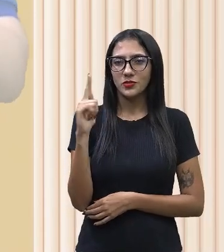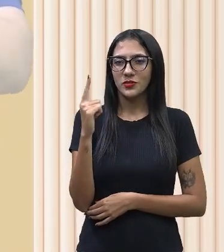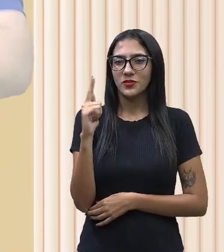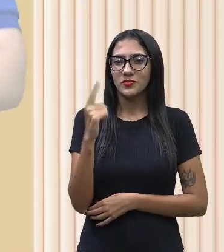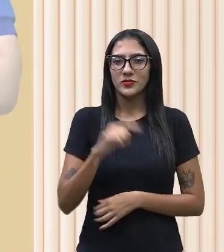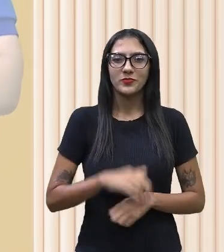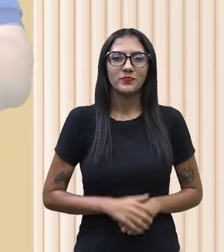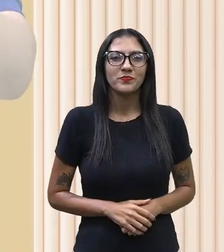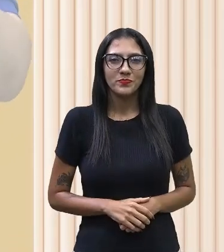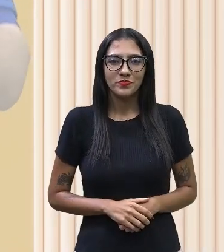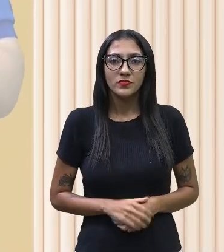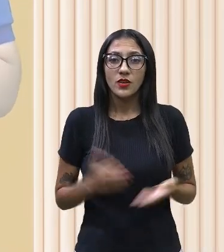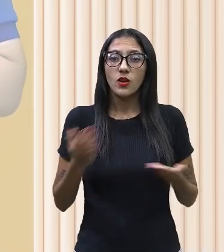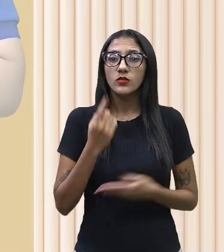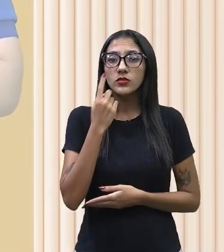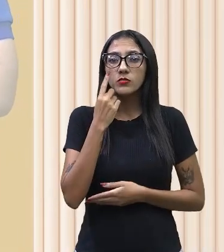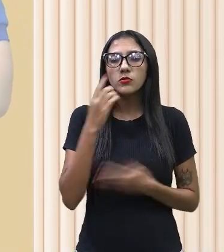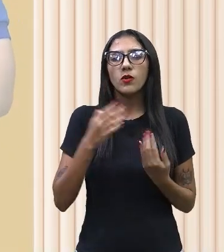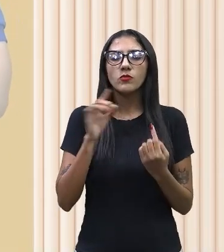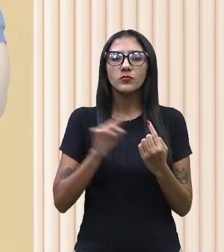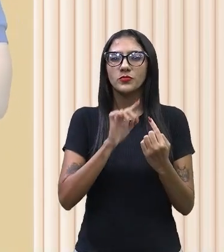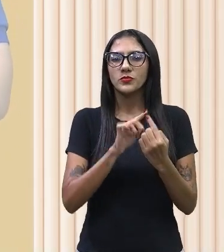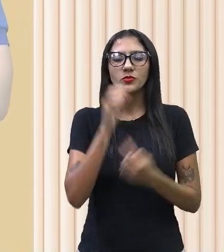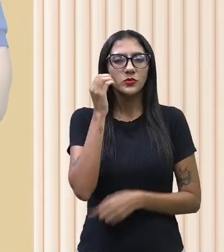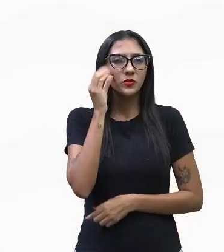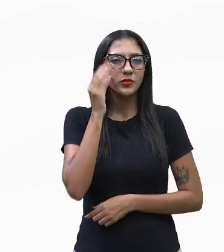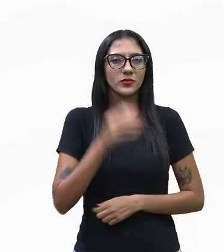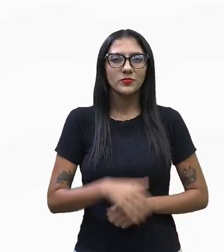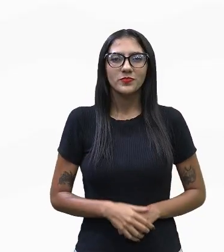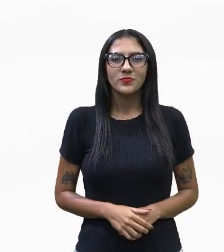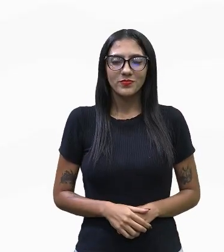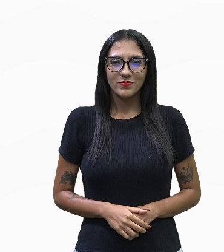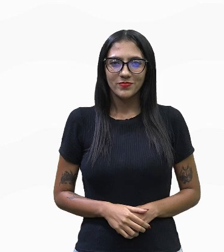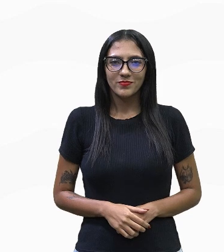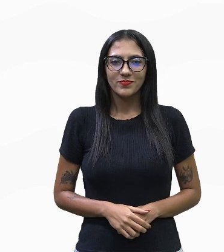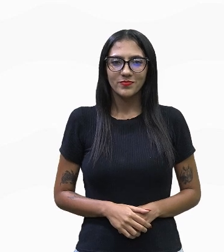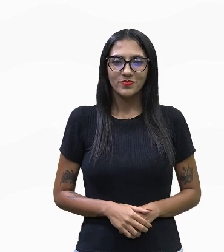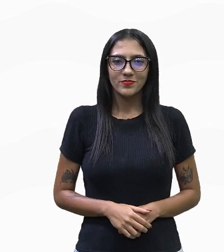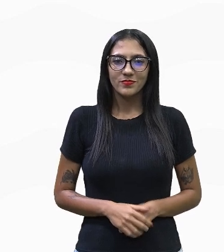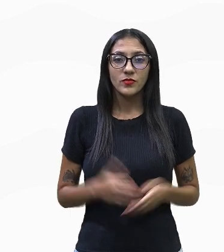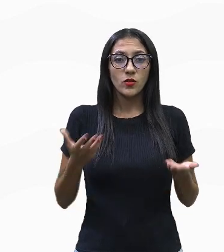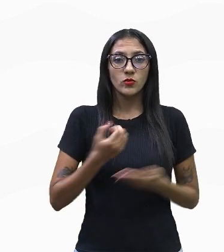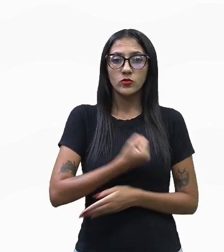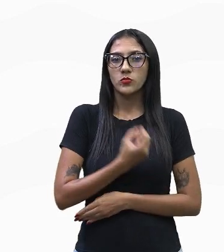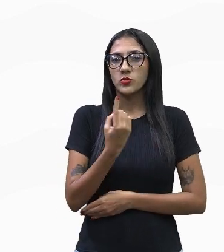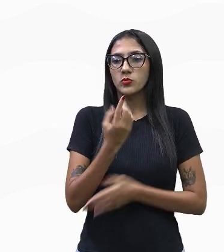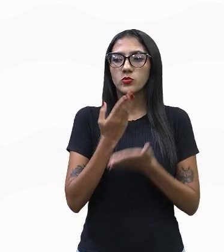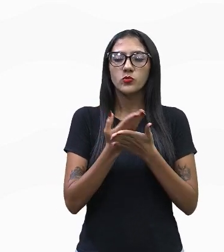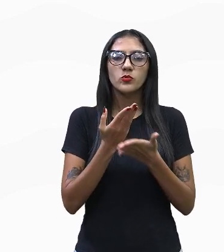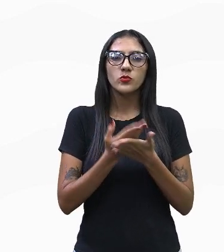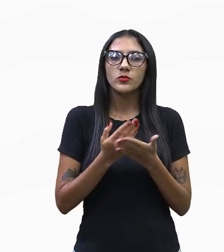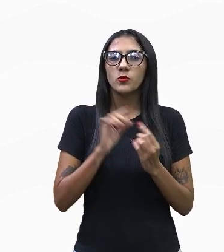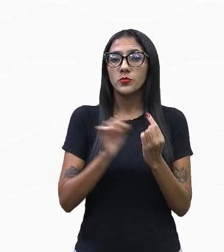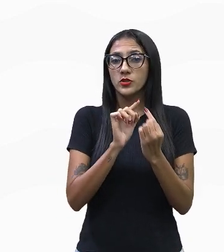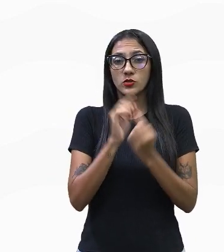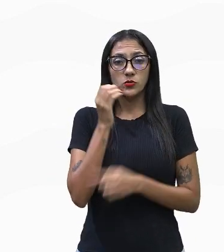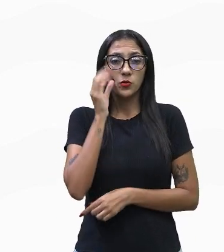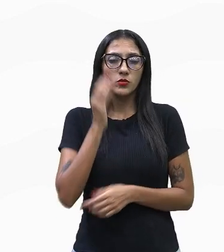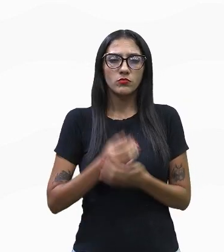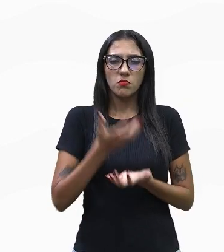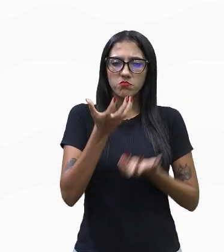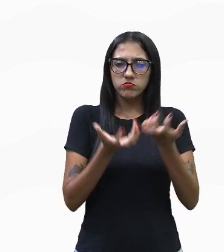E a gente vai verificar agora qual o nosso objeto de conhecimento. Temos na nossa aula número 1, o objeto de conhecimento,